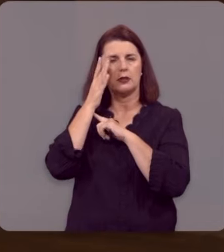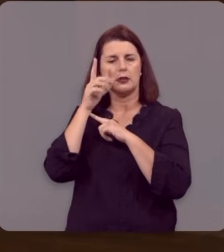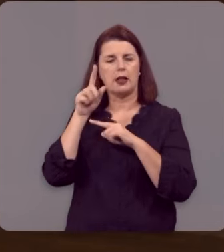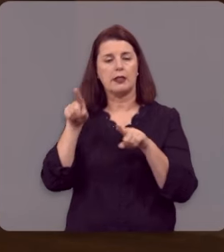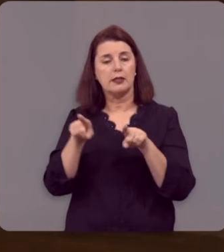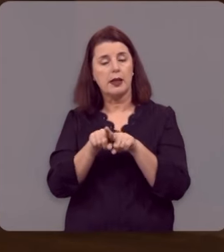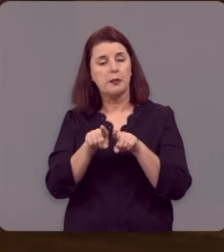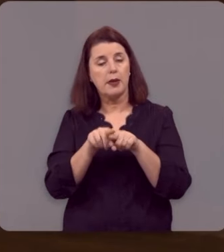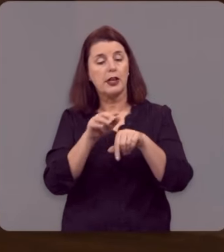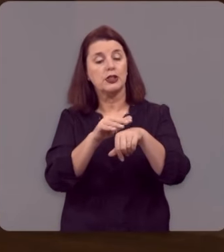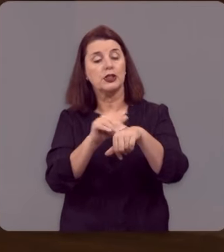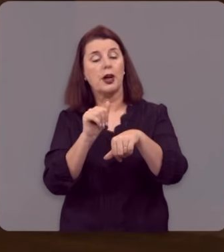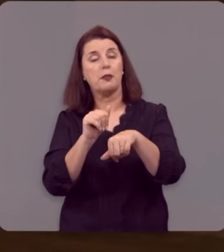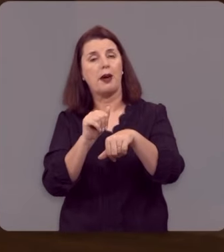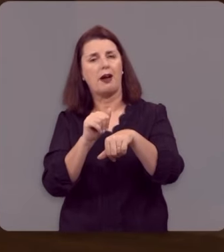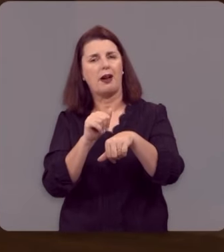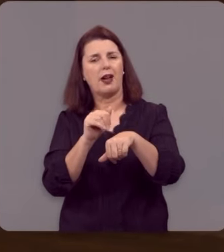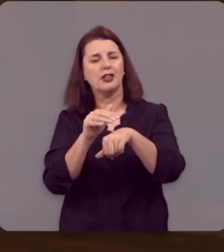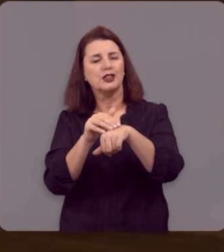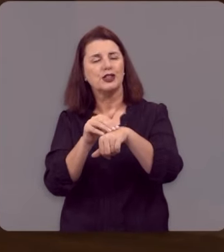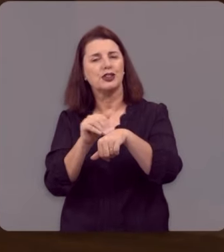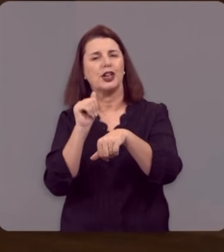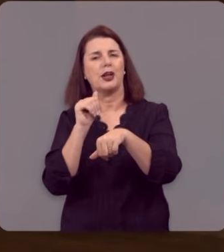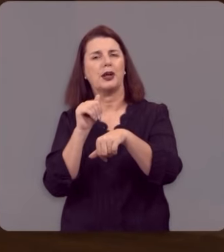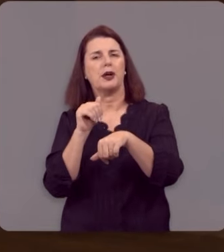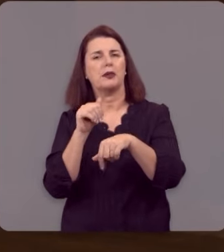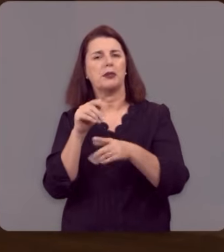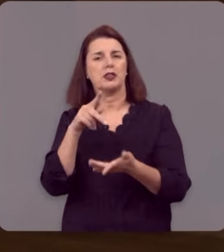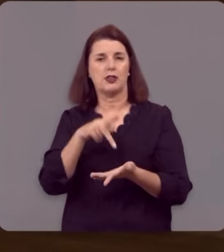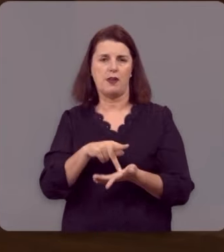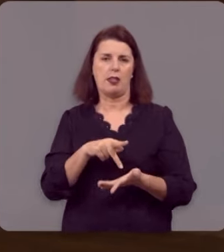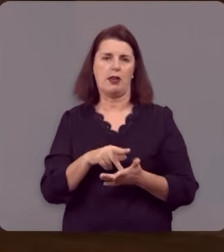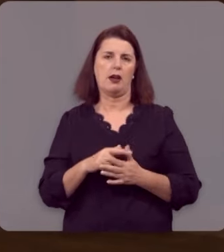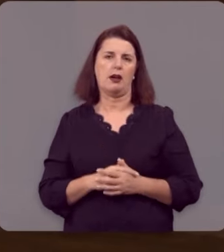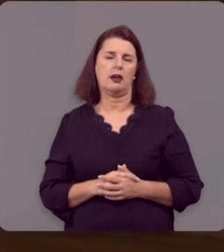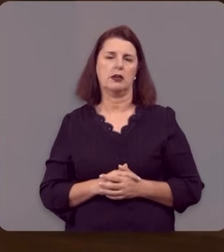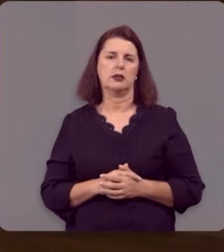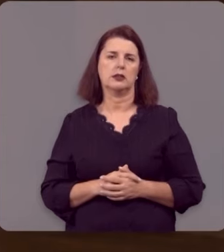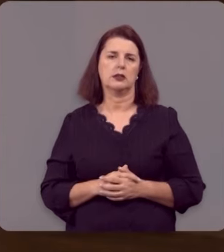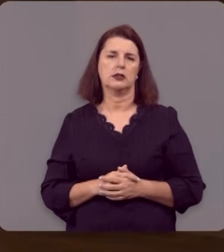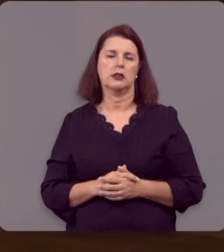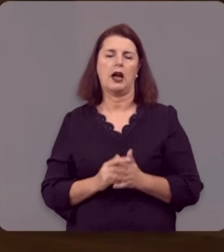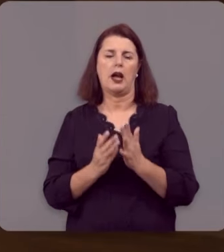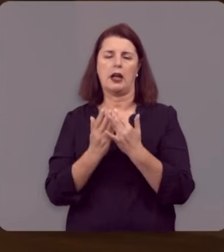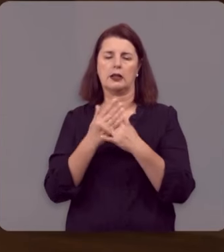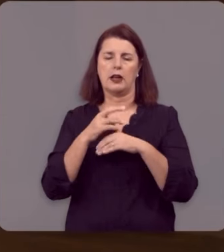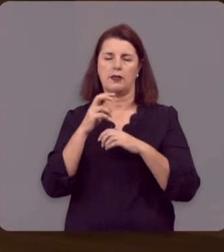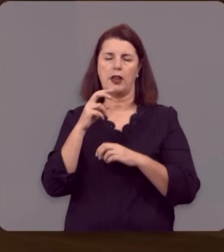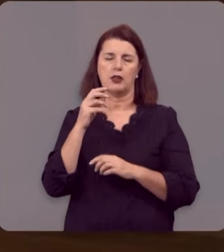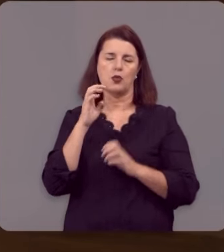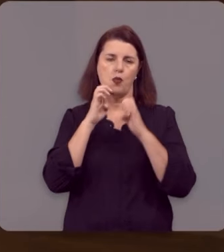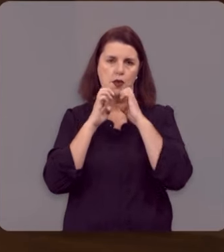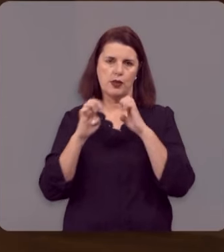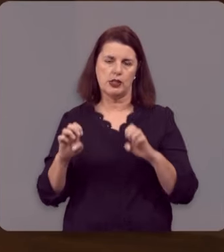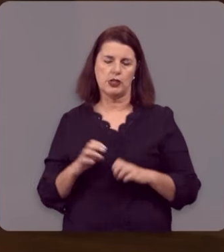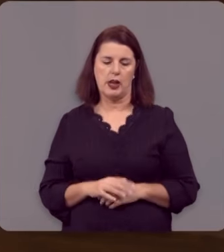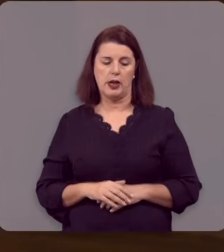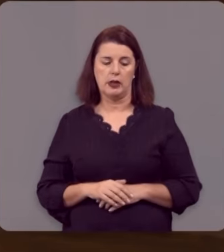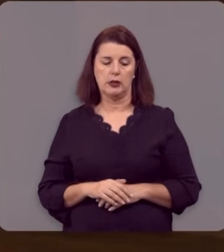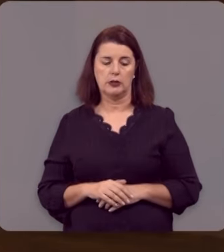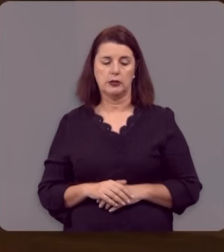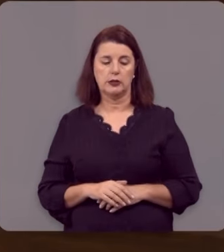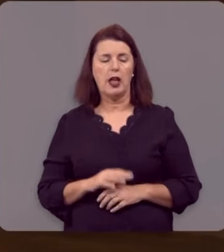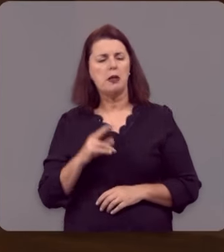esses Deus também chama e chama eficazmente, pela voz do Evangelho. Então,